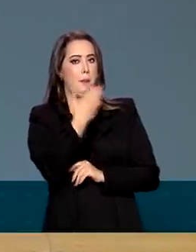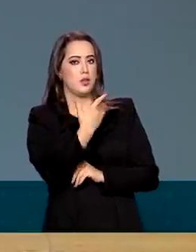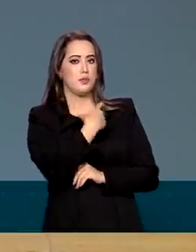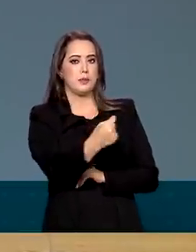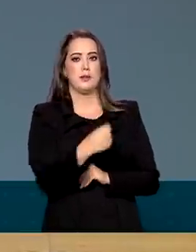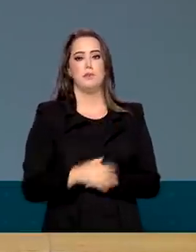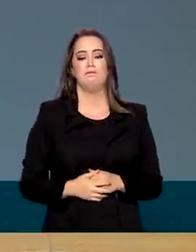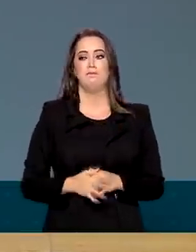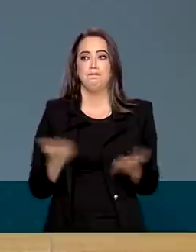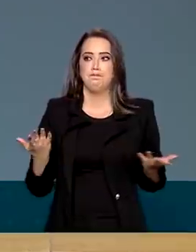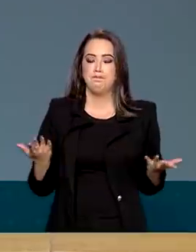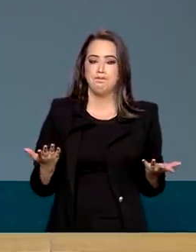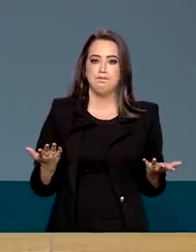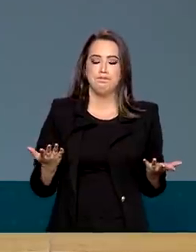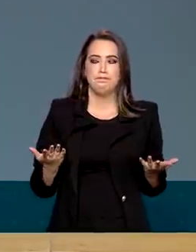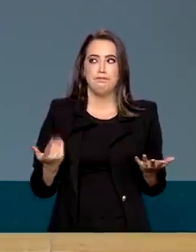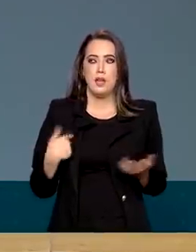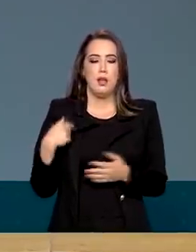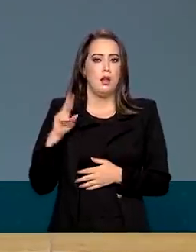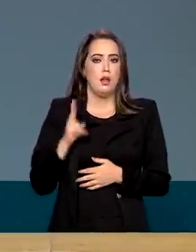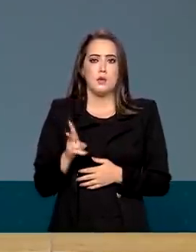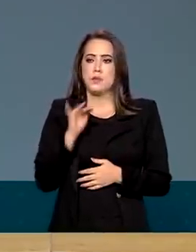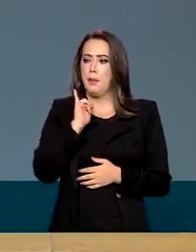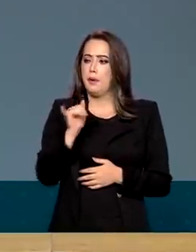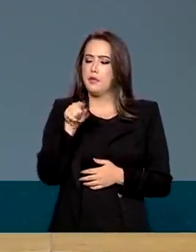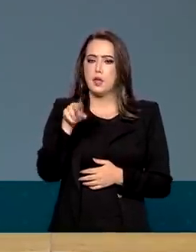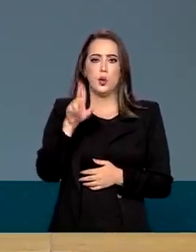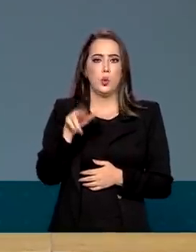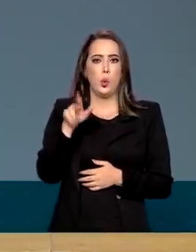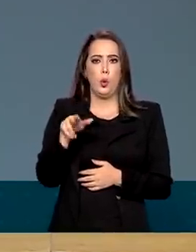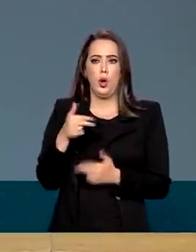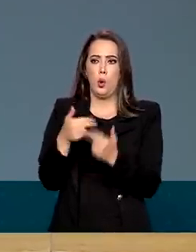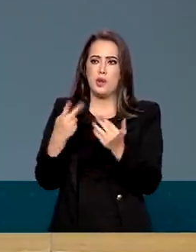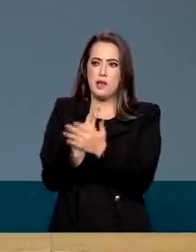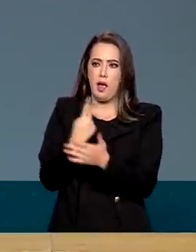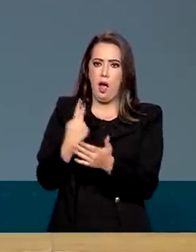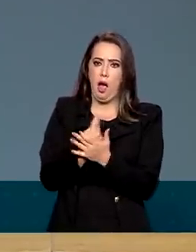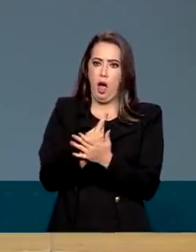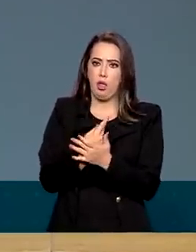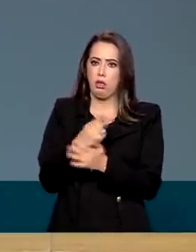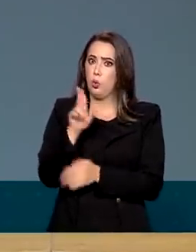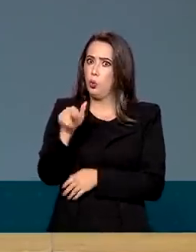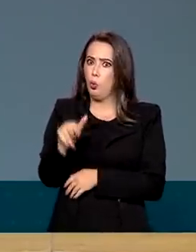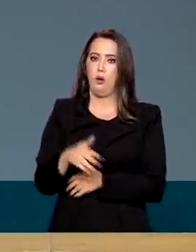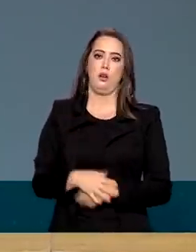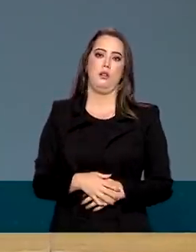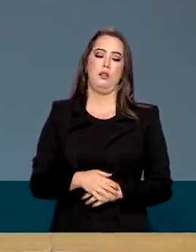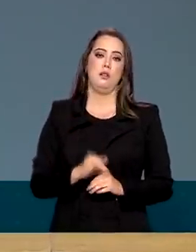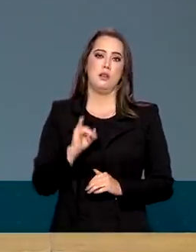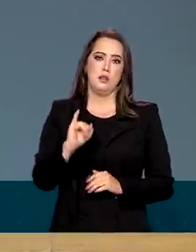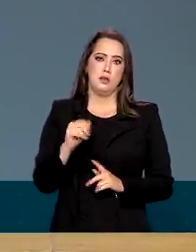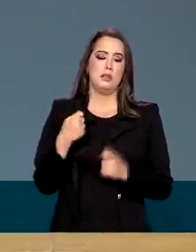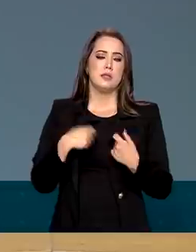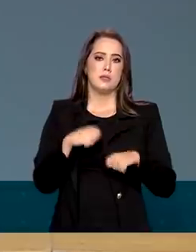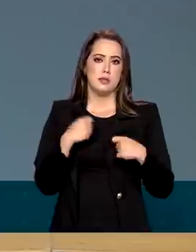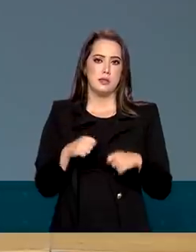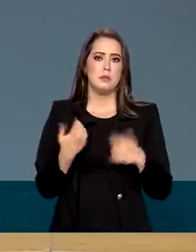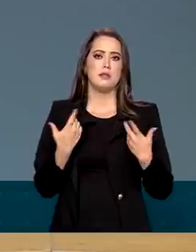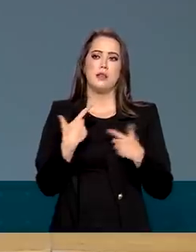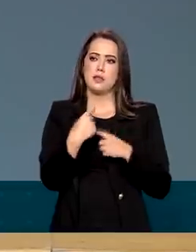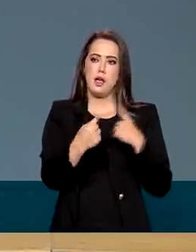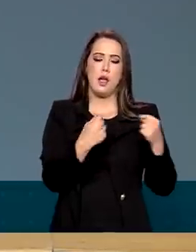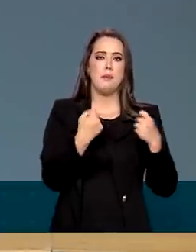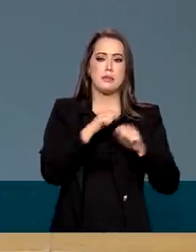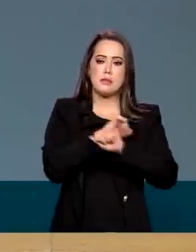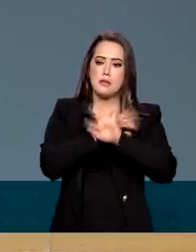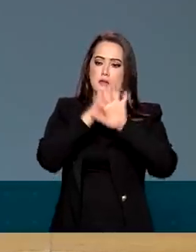nós não vamos fazer nada errado, nós vamos fazer tudo transparente, se tiver que sair de qualquer coisa, tem que ser transparente,